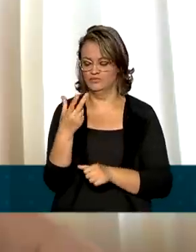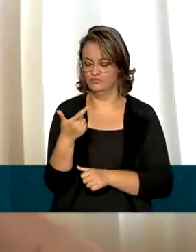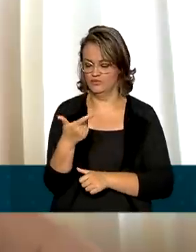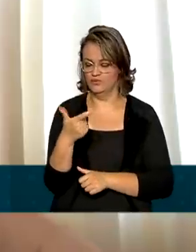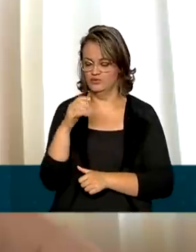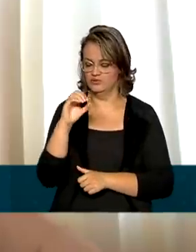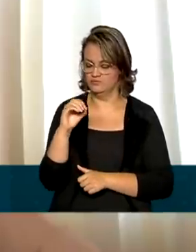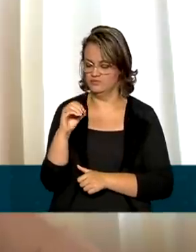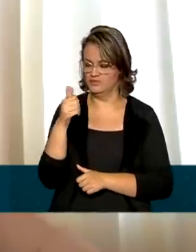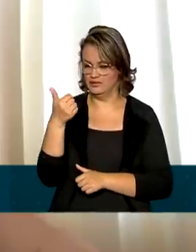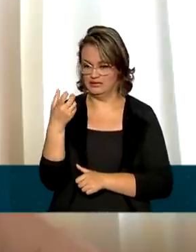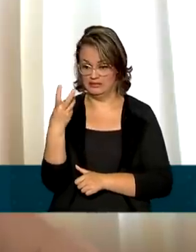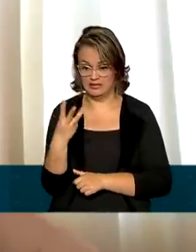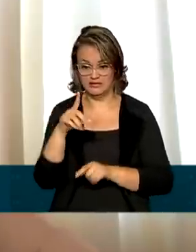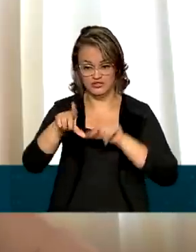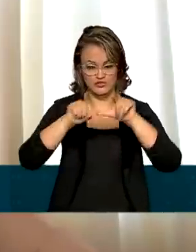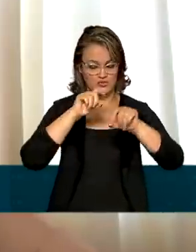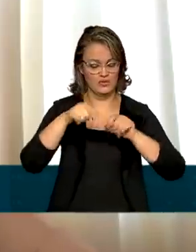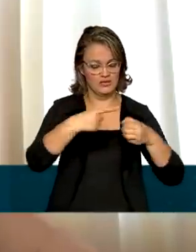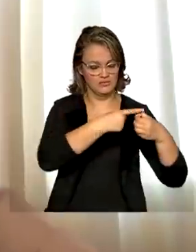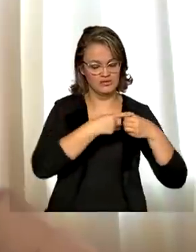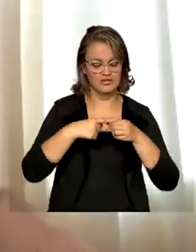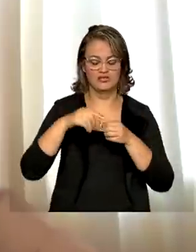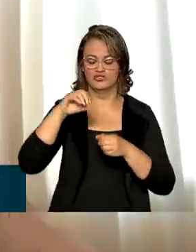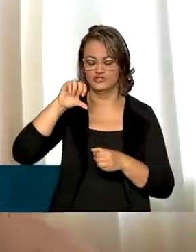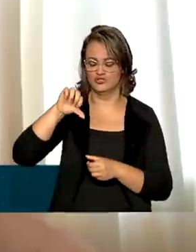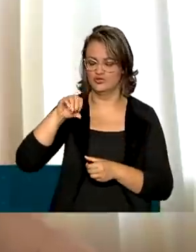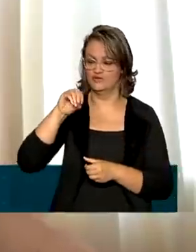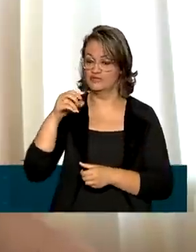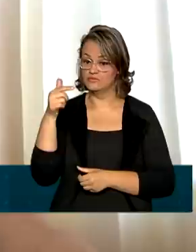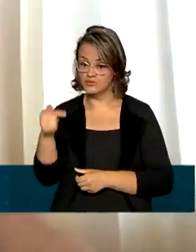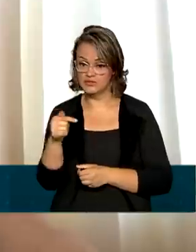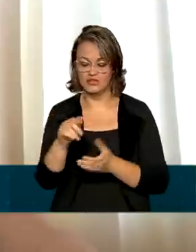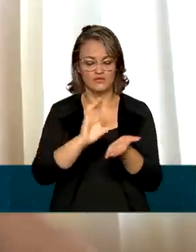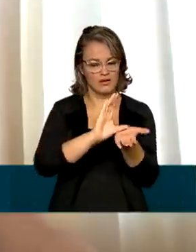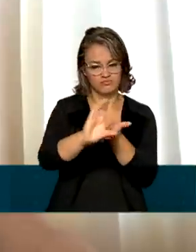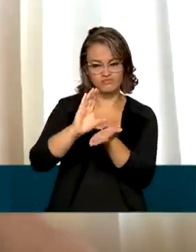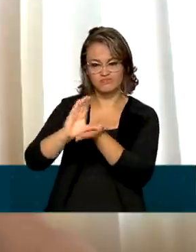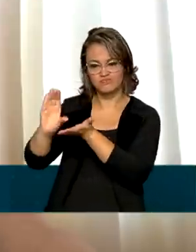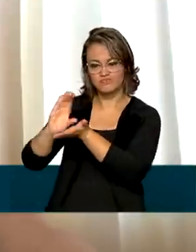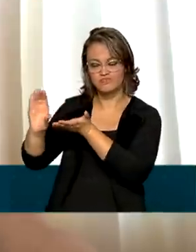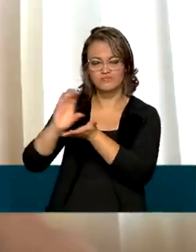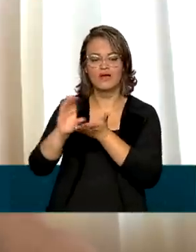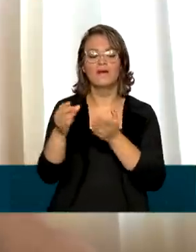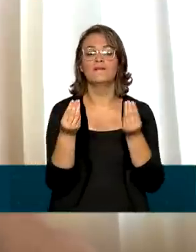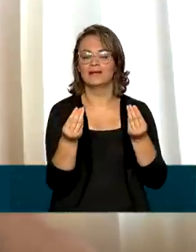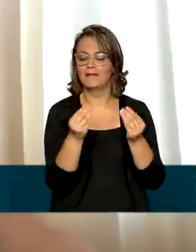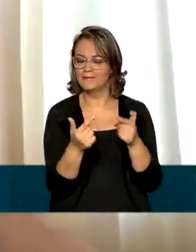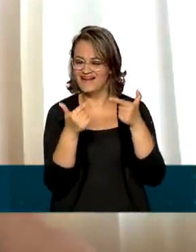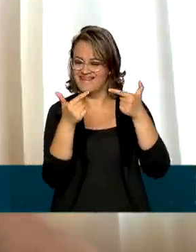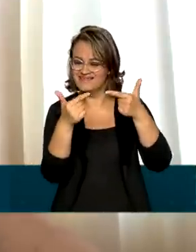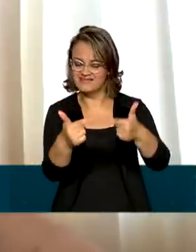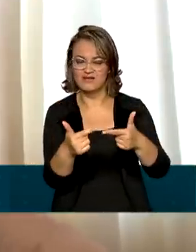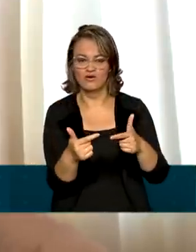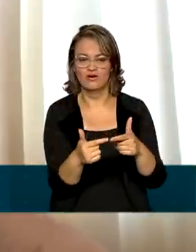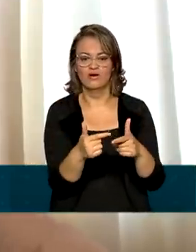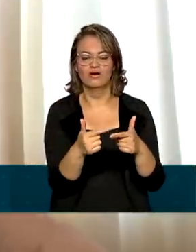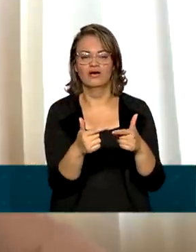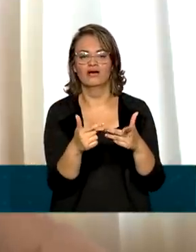957 municípios para receberem com financiamento federal e realizarem ações no âmbito de